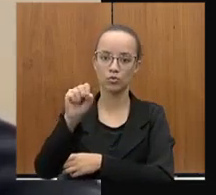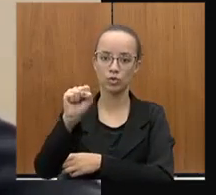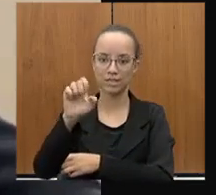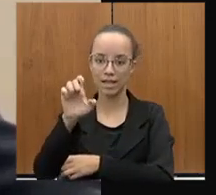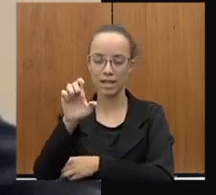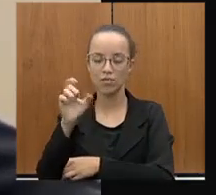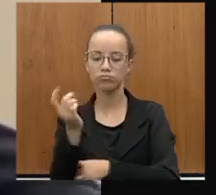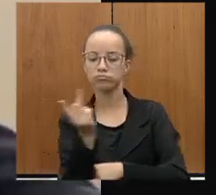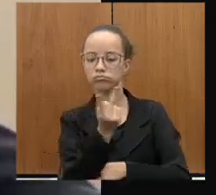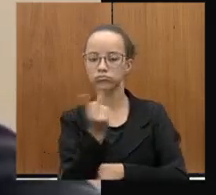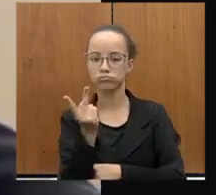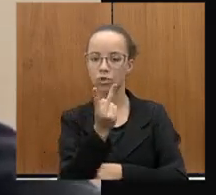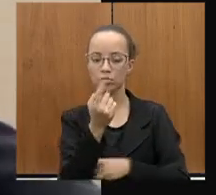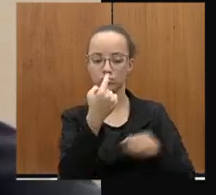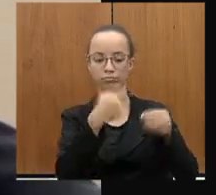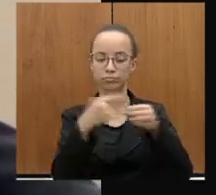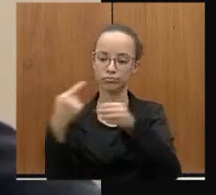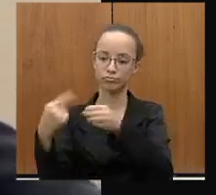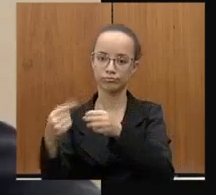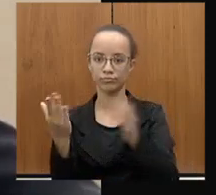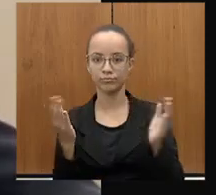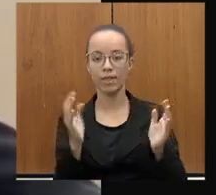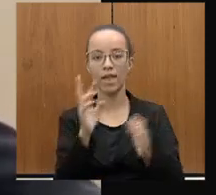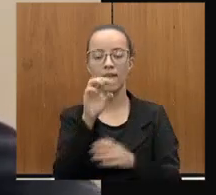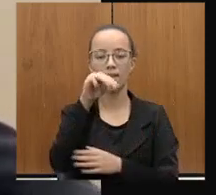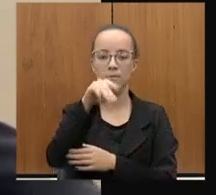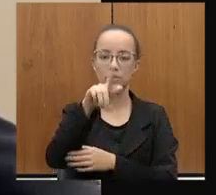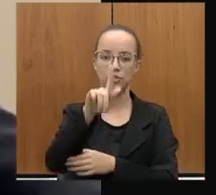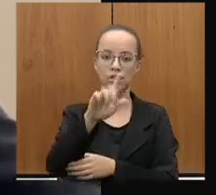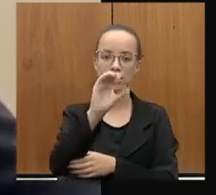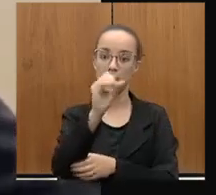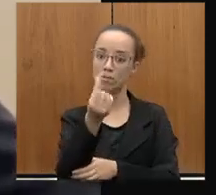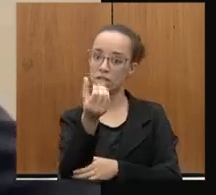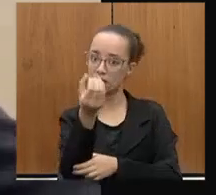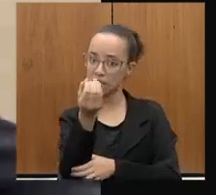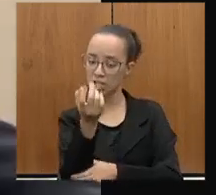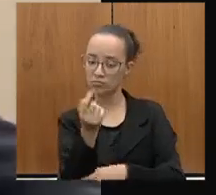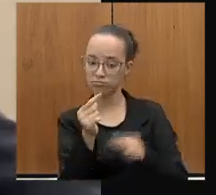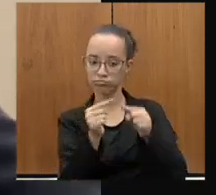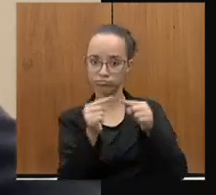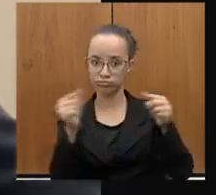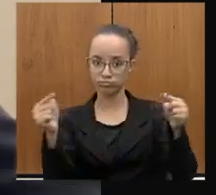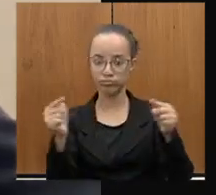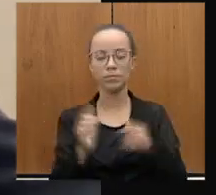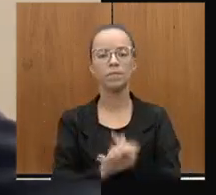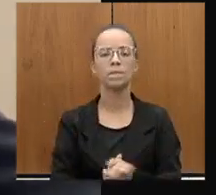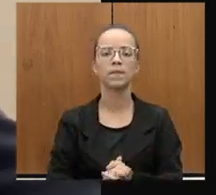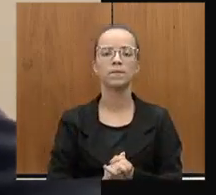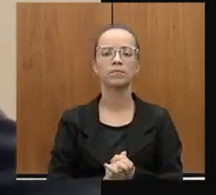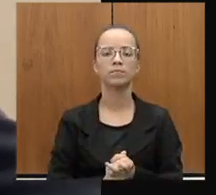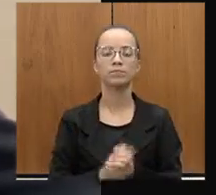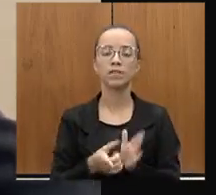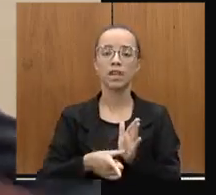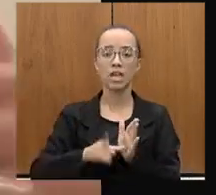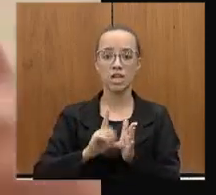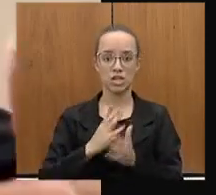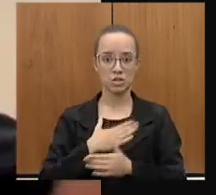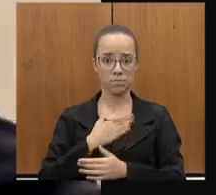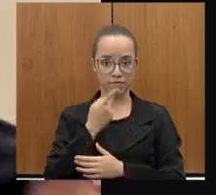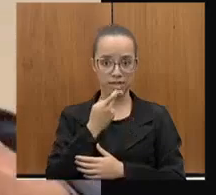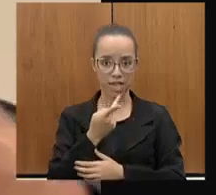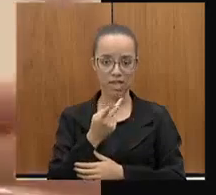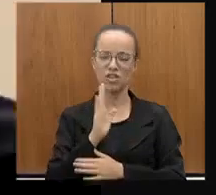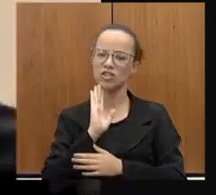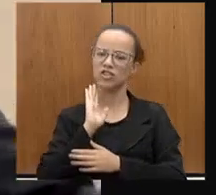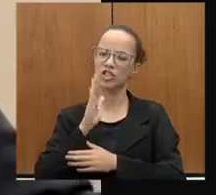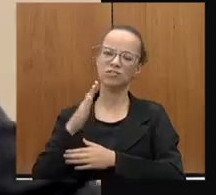060. E é uma pauta que, bem antes de ser minha, ela já passou por